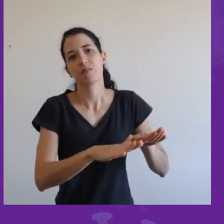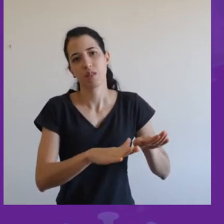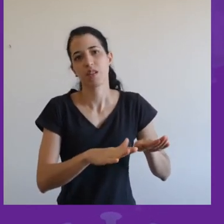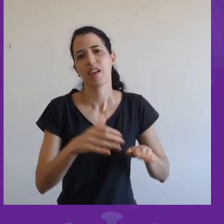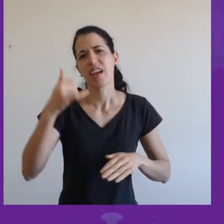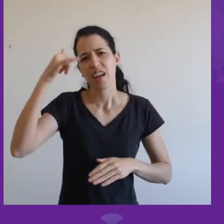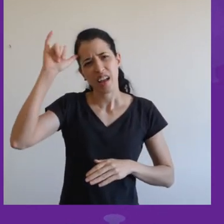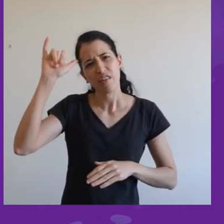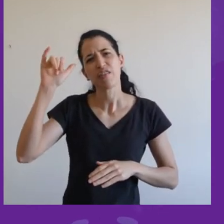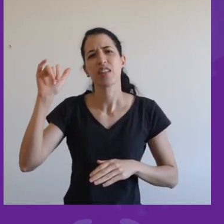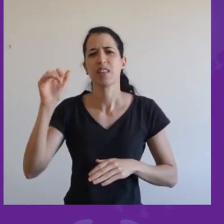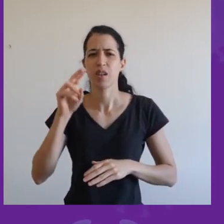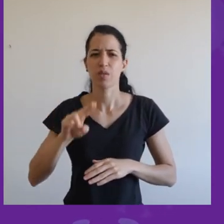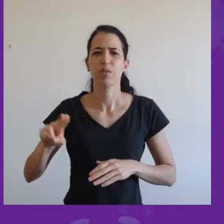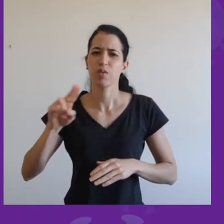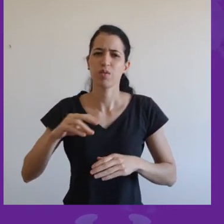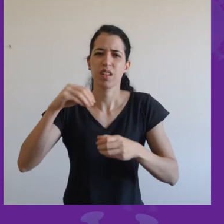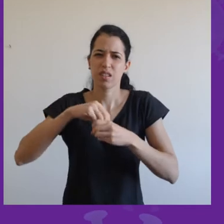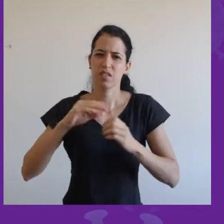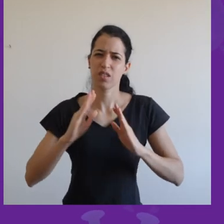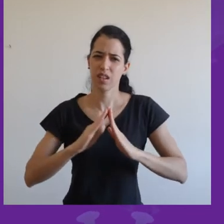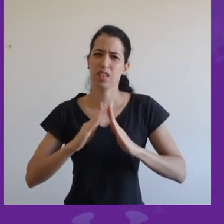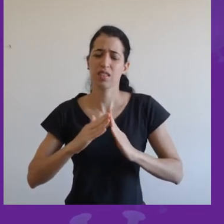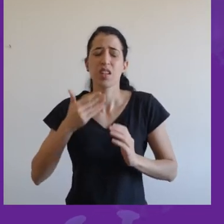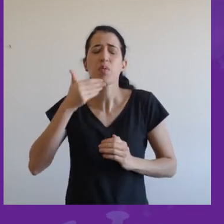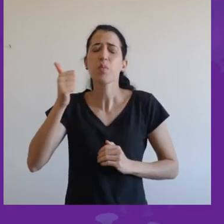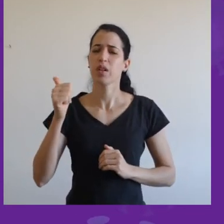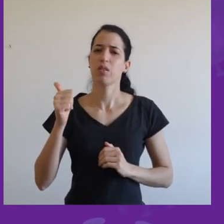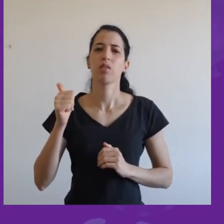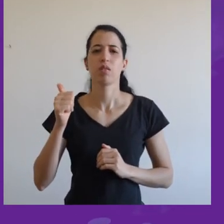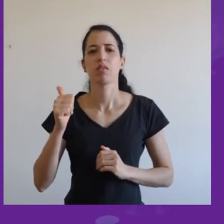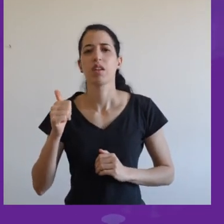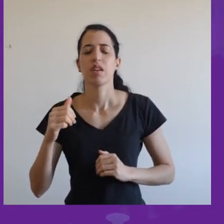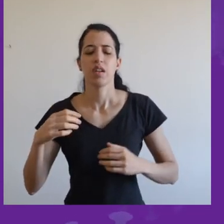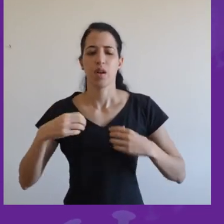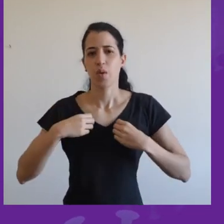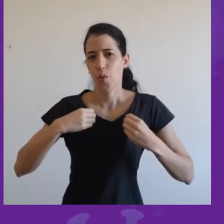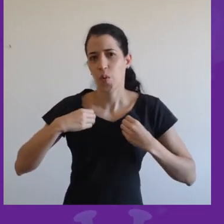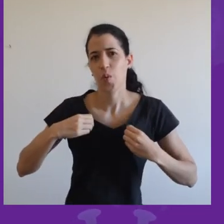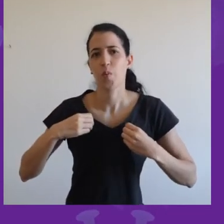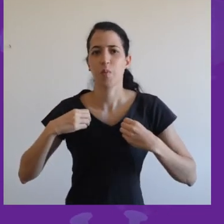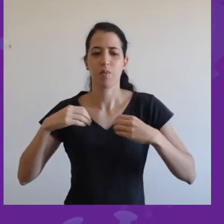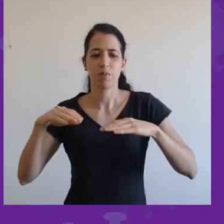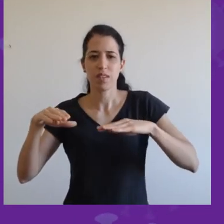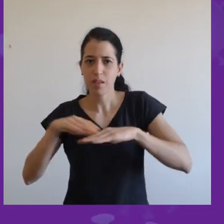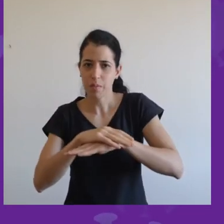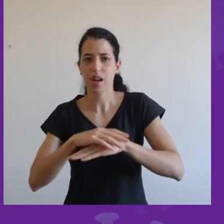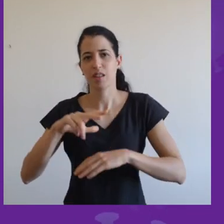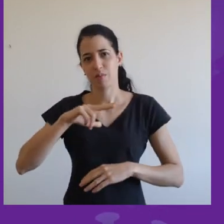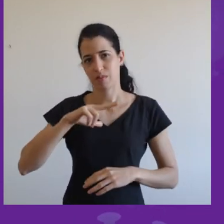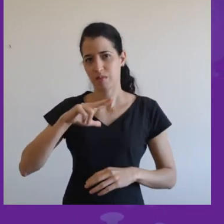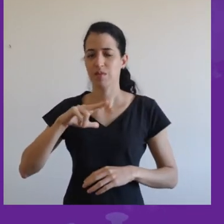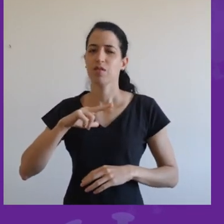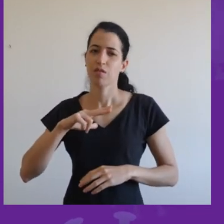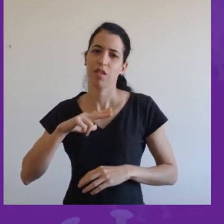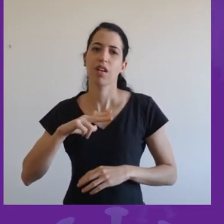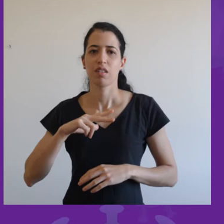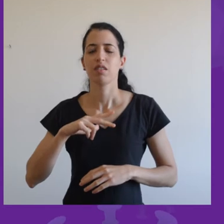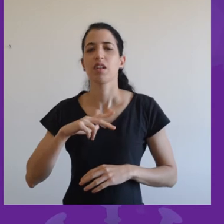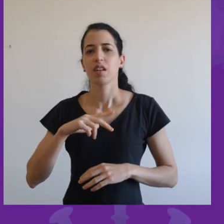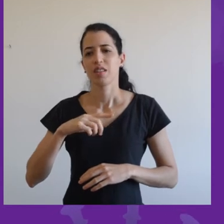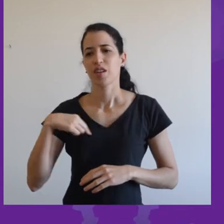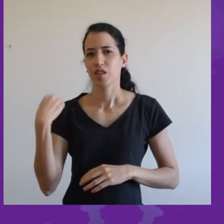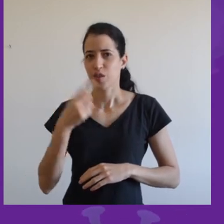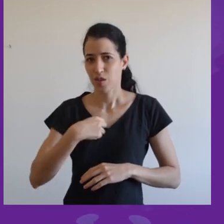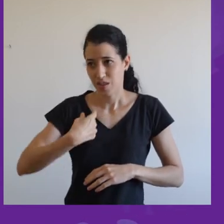e evitar de ficar circulando dentro de casa com o calçado. Isso é o ideal com esses artigos de uso mais pessoal,